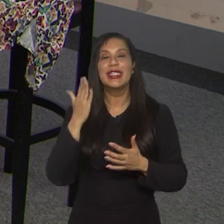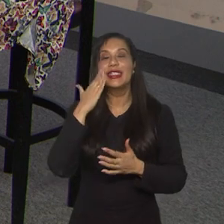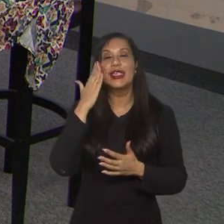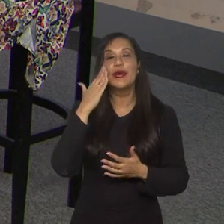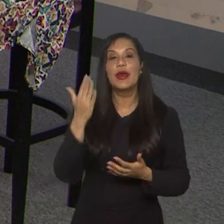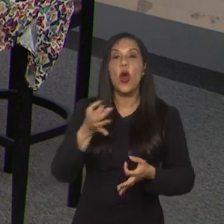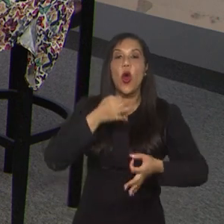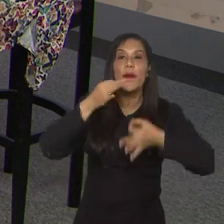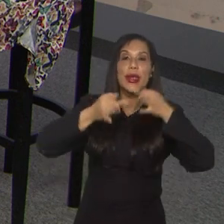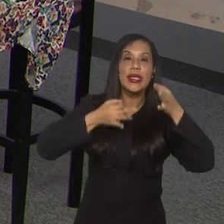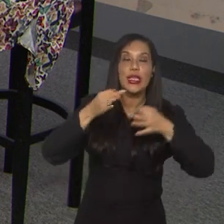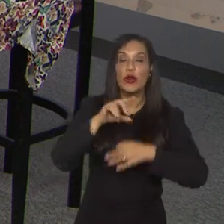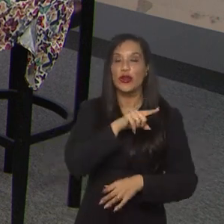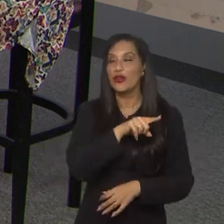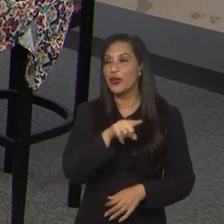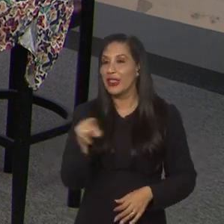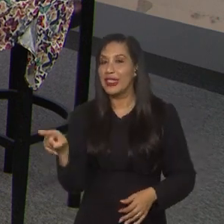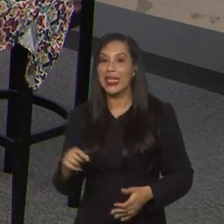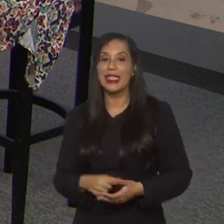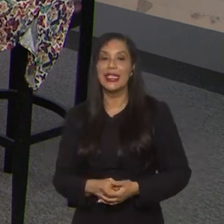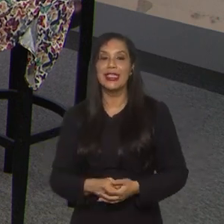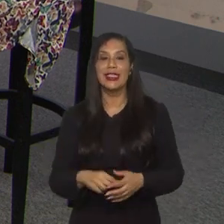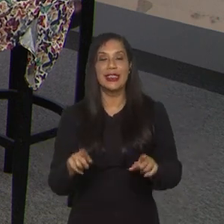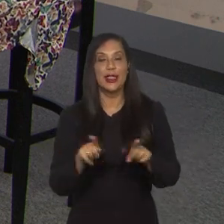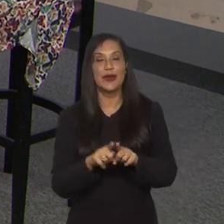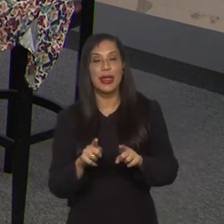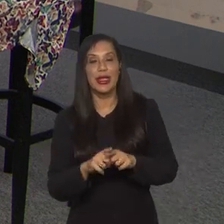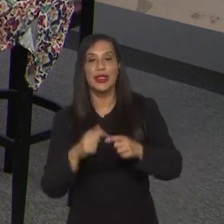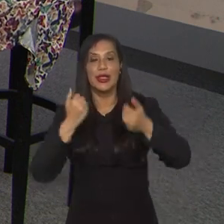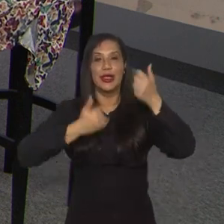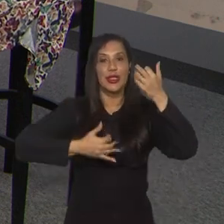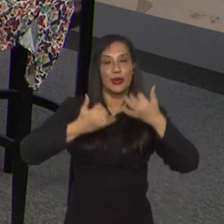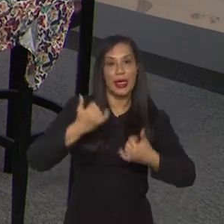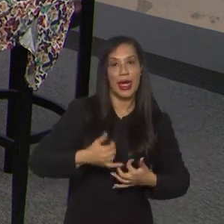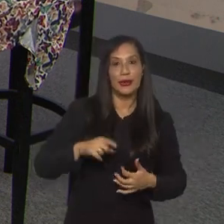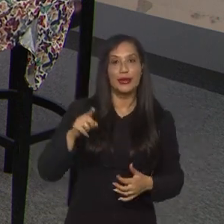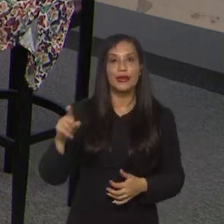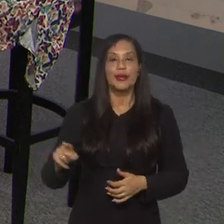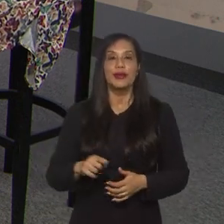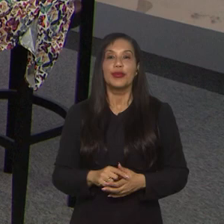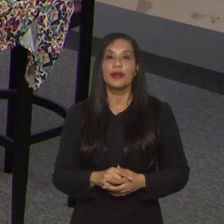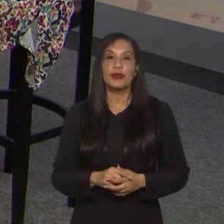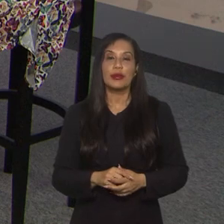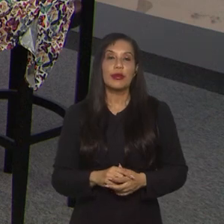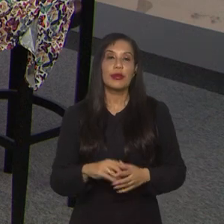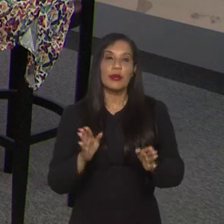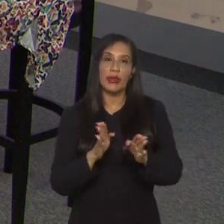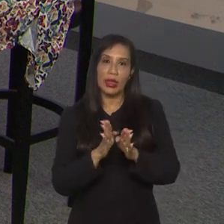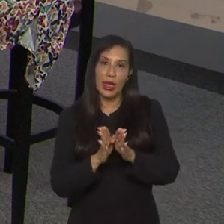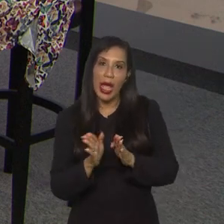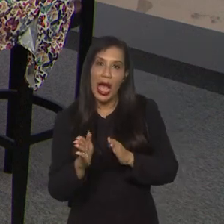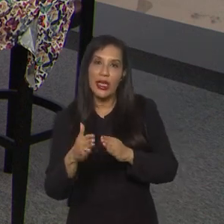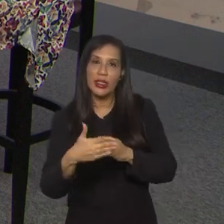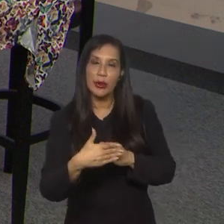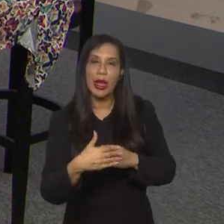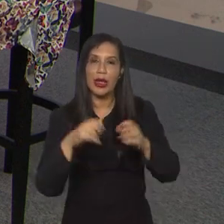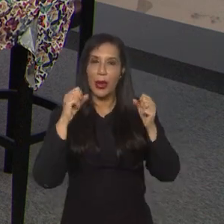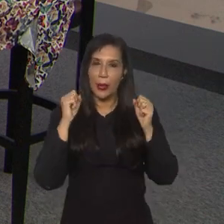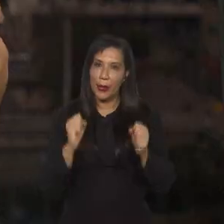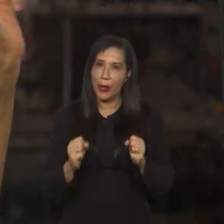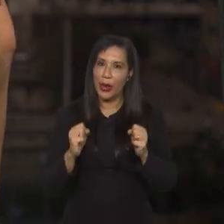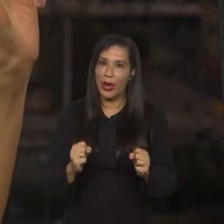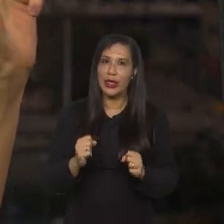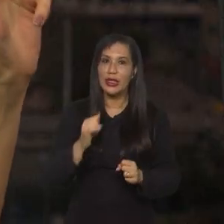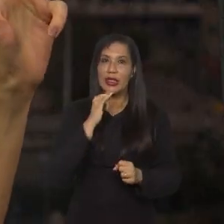a opinião de vocês, de repente, vou voltar para a Tati, falando, a Jamaica, de repente, pode pegar